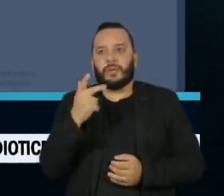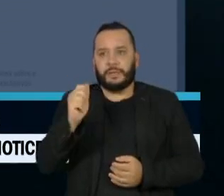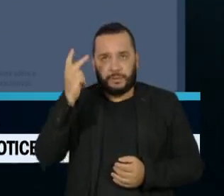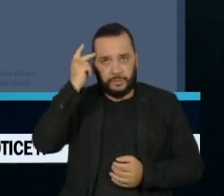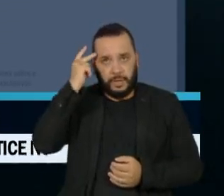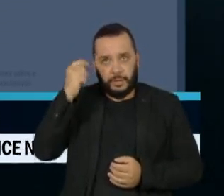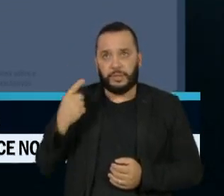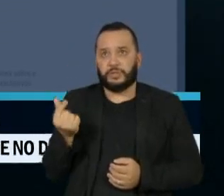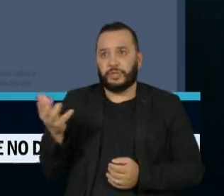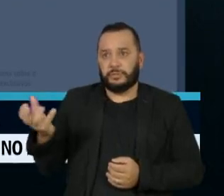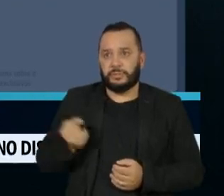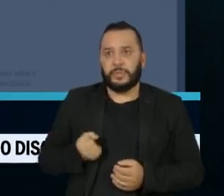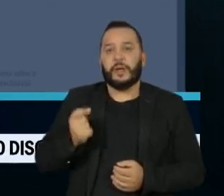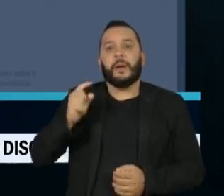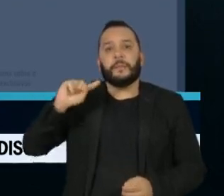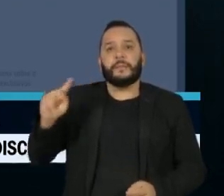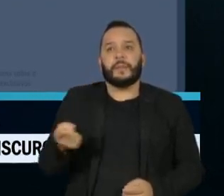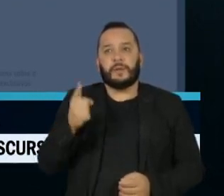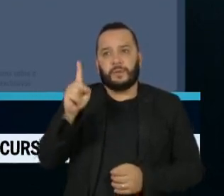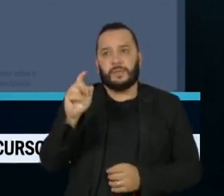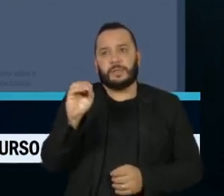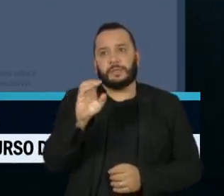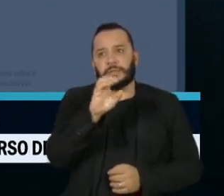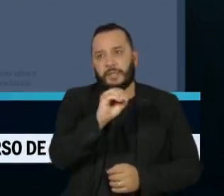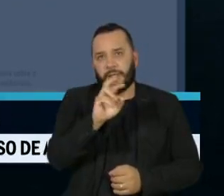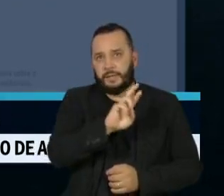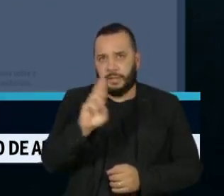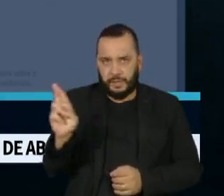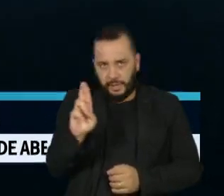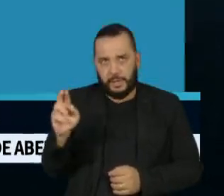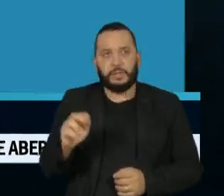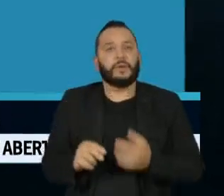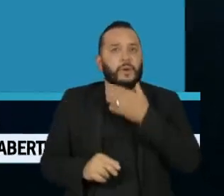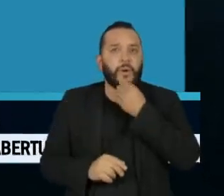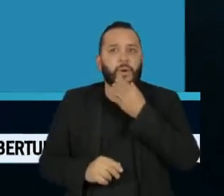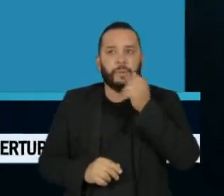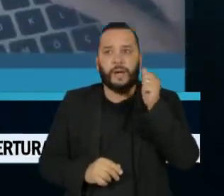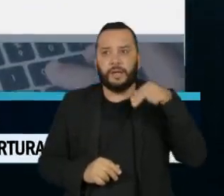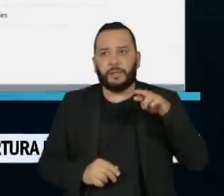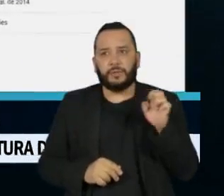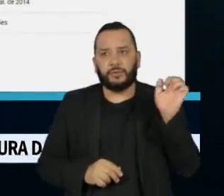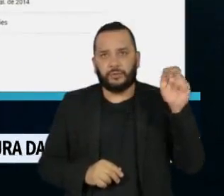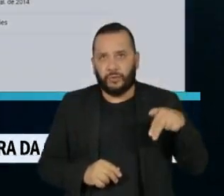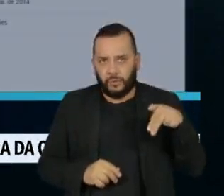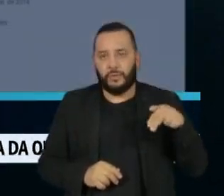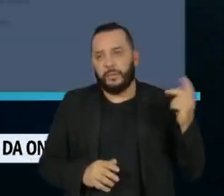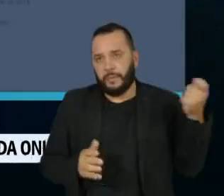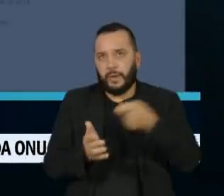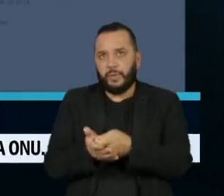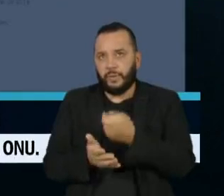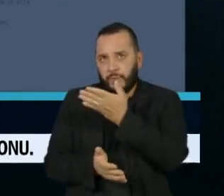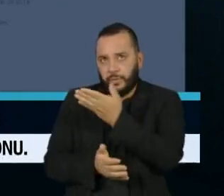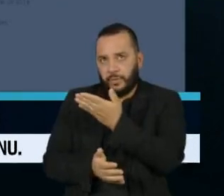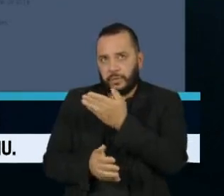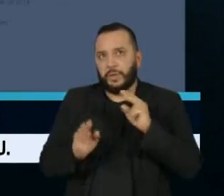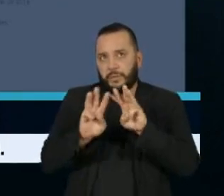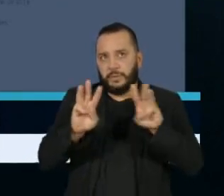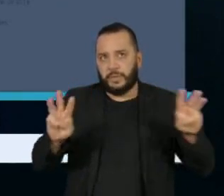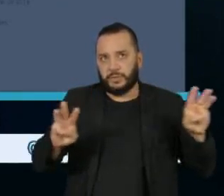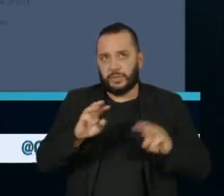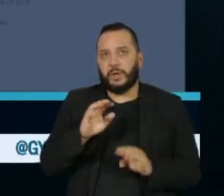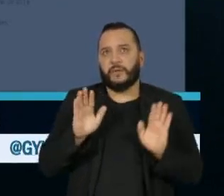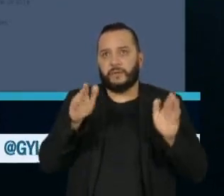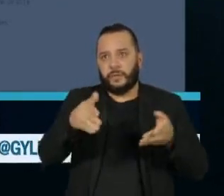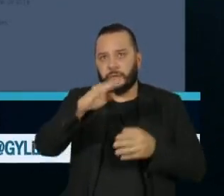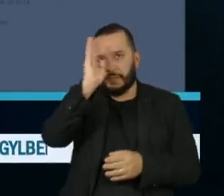recebeu R$.100,00 de Anderson Azevedo Rossi, do canal bolsonarista Foco do Brasil, que tem